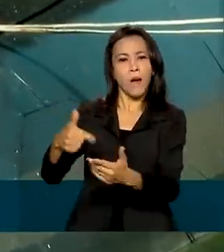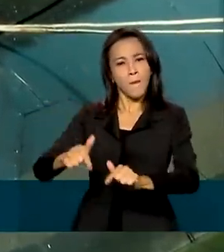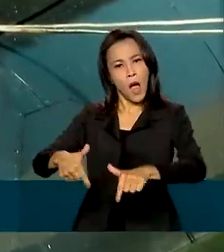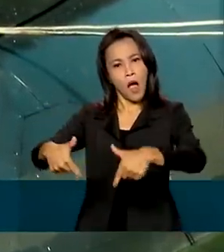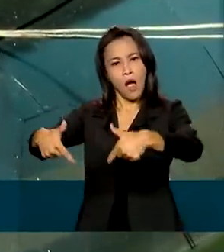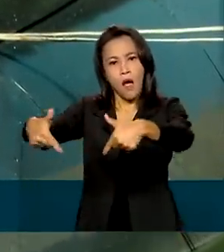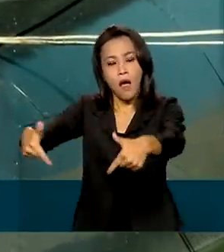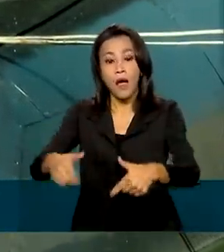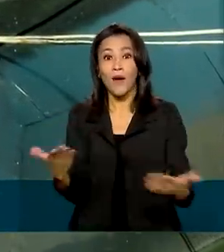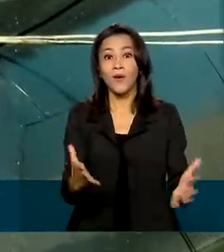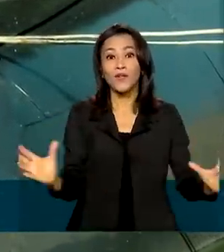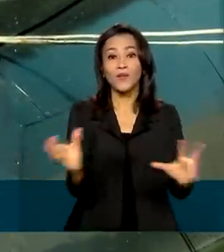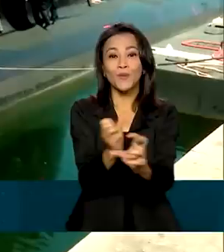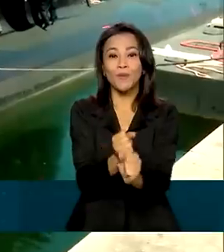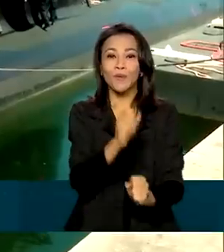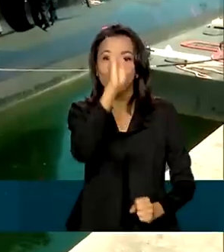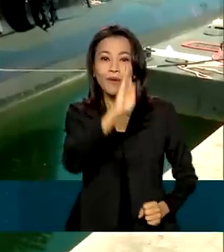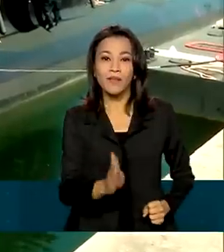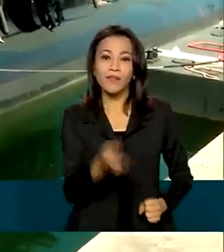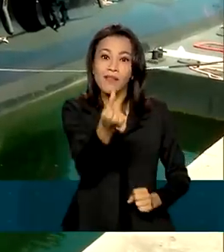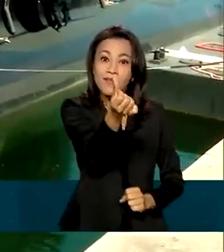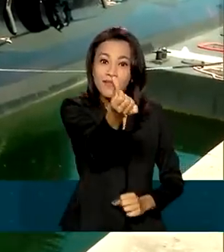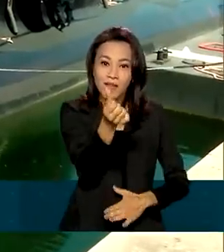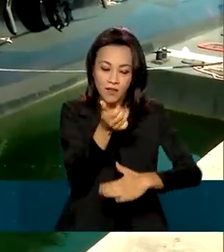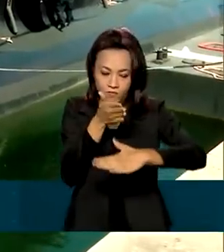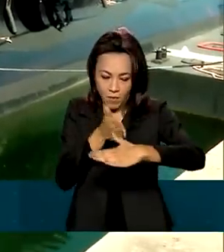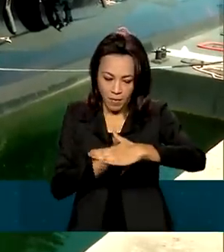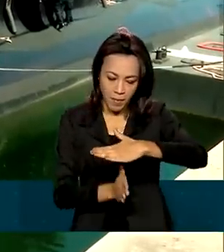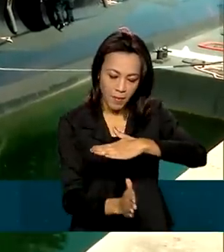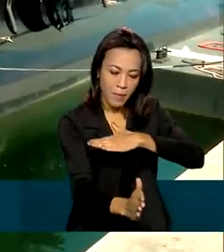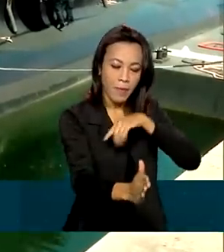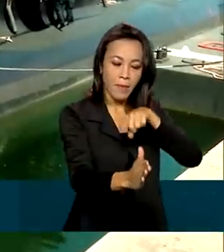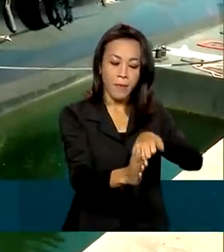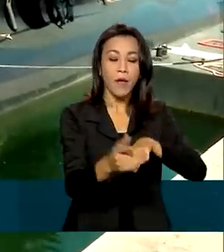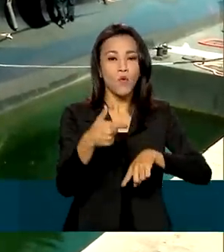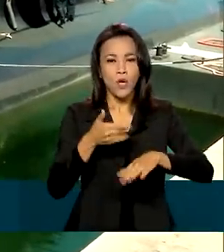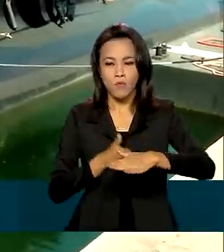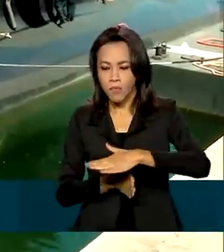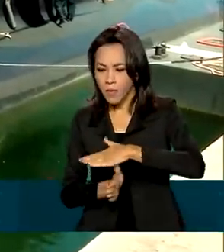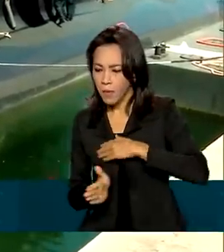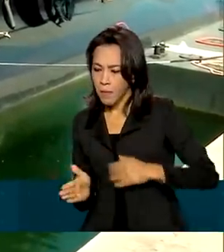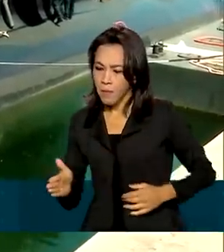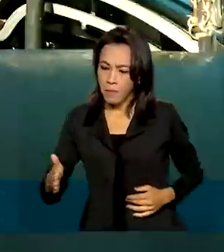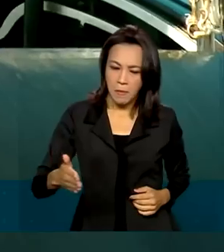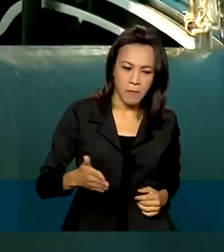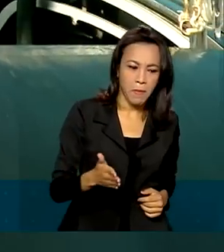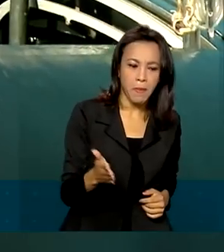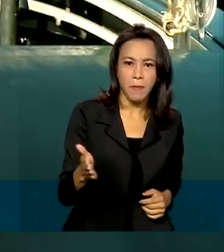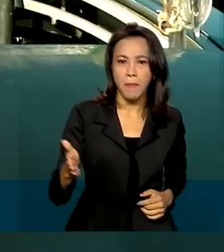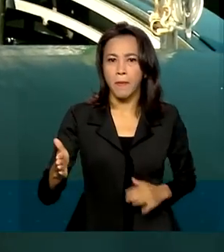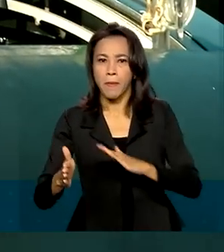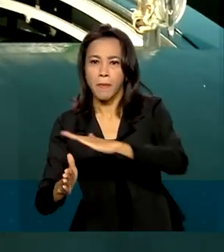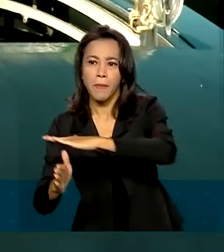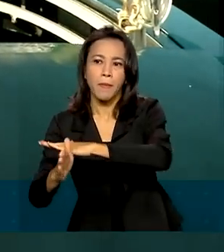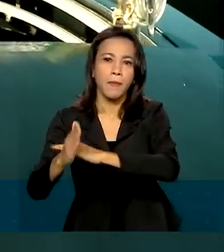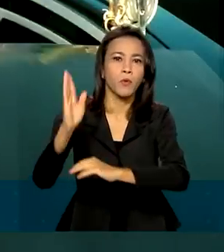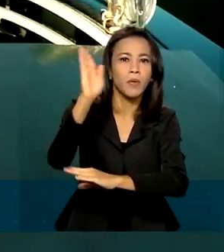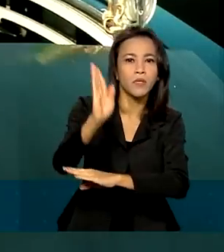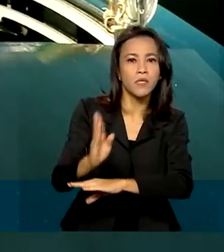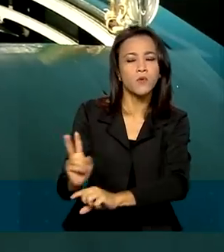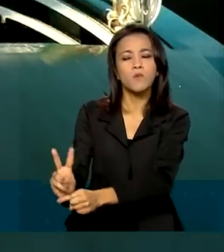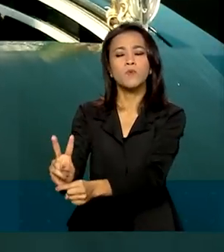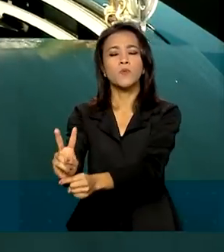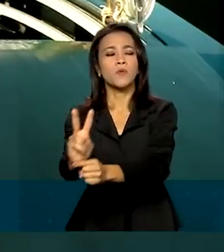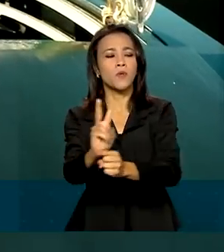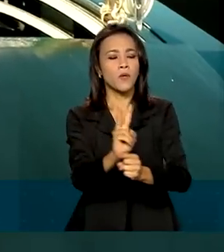com seis submarinos. Sua missão será patrulhar o território marítimo brasileiro e garantir a proteção da área